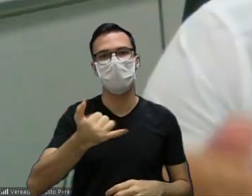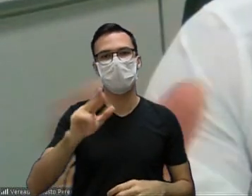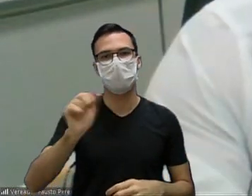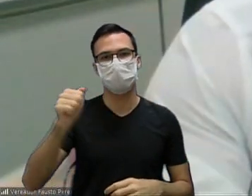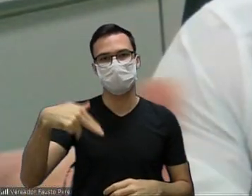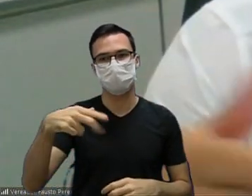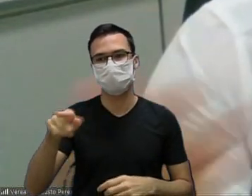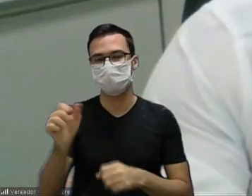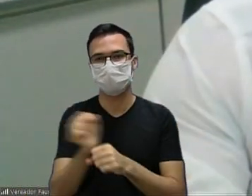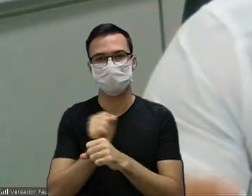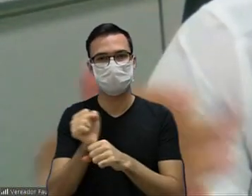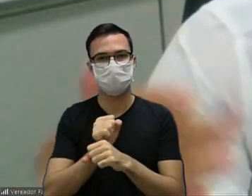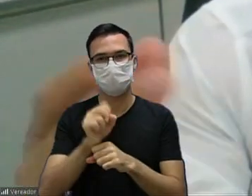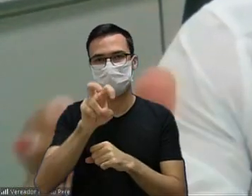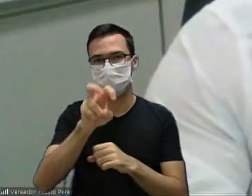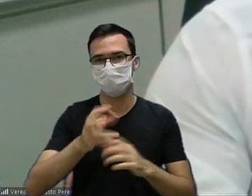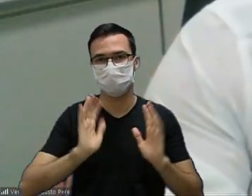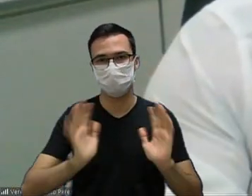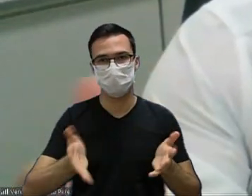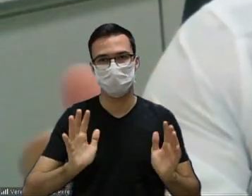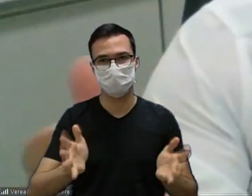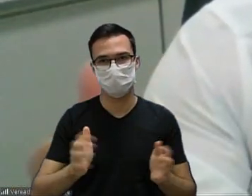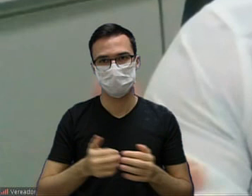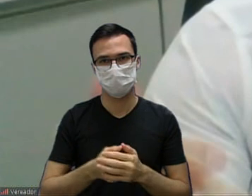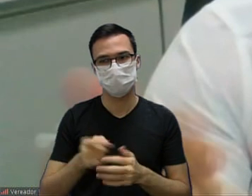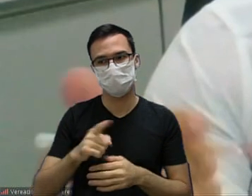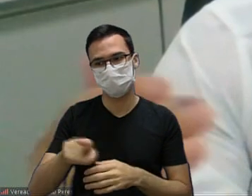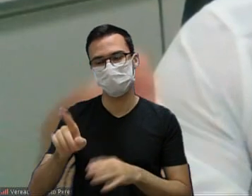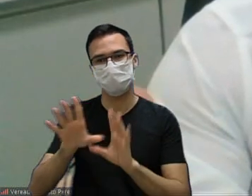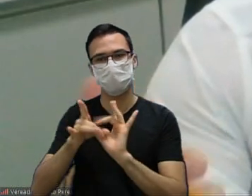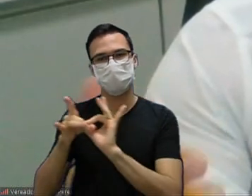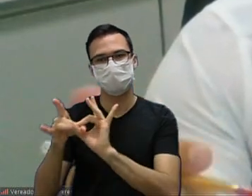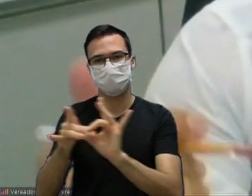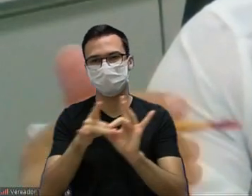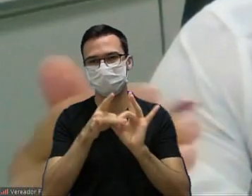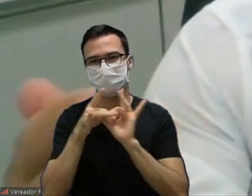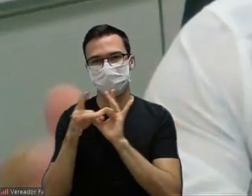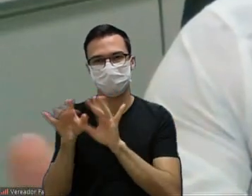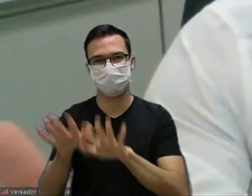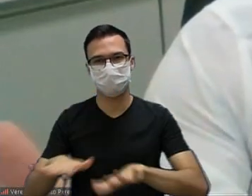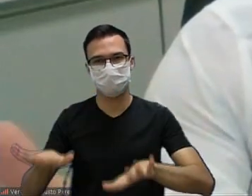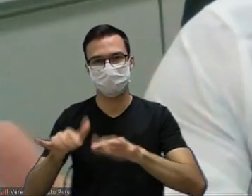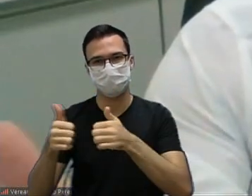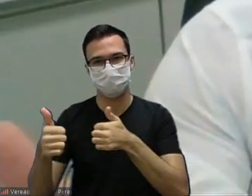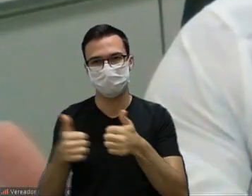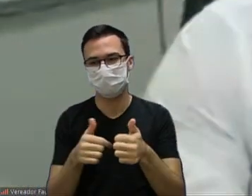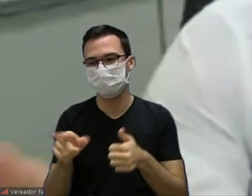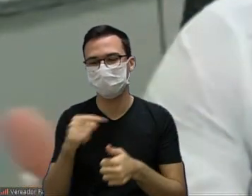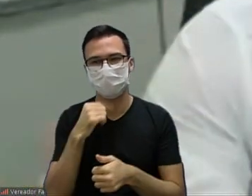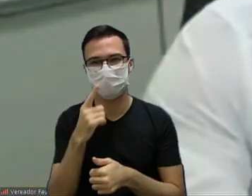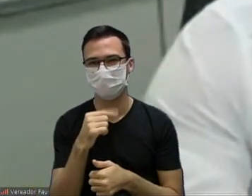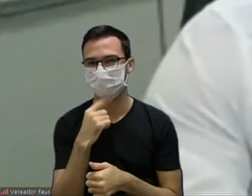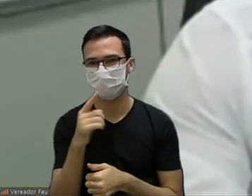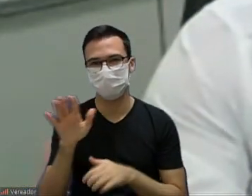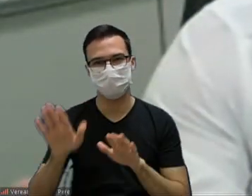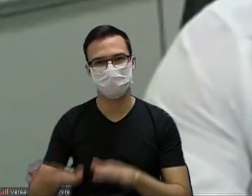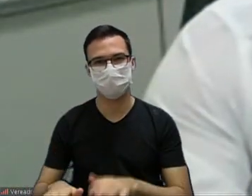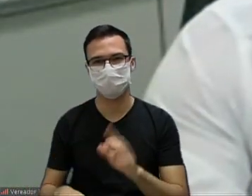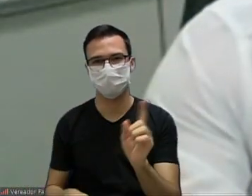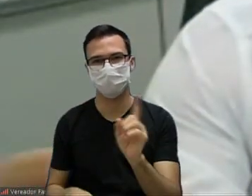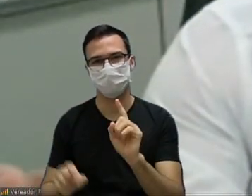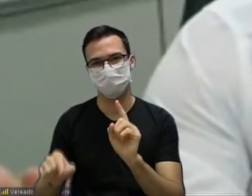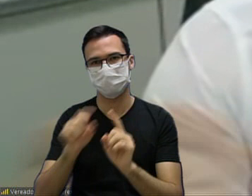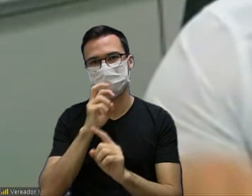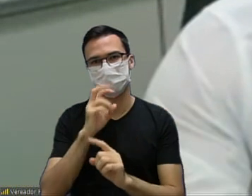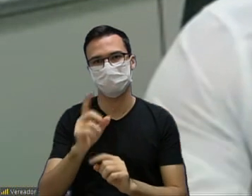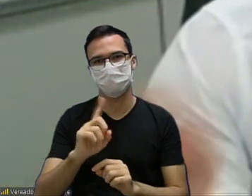5 anos atendendo a nossa população que já tinham criado afinidade com a comunidade infelizmente não tiveram a oportunidade de ficar aqui na nossa